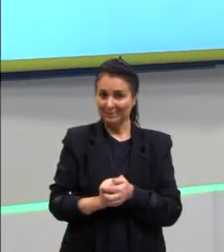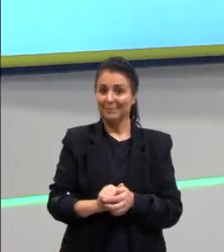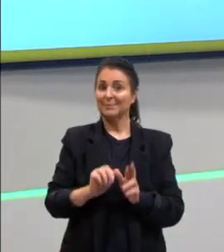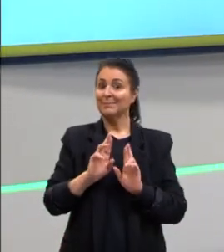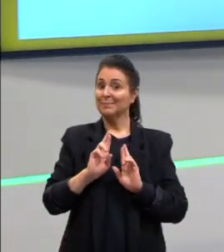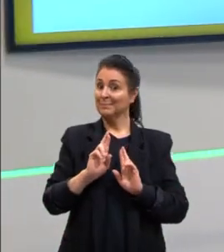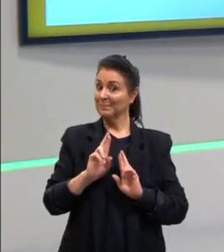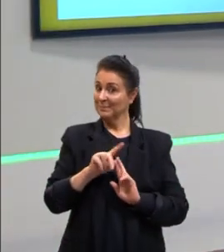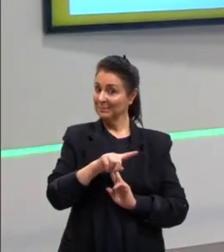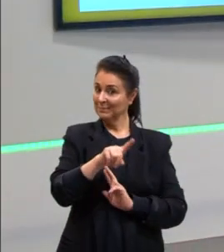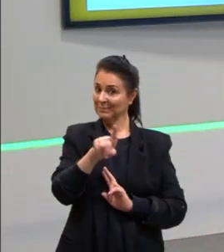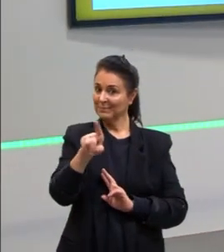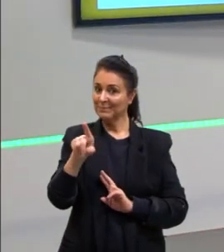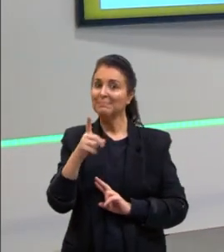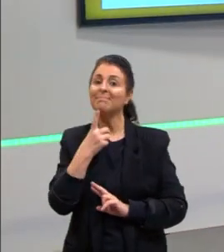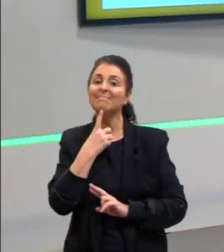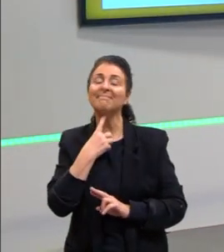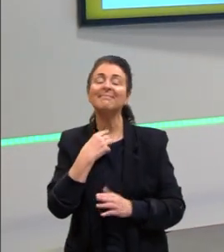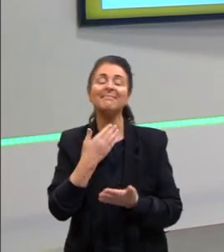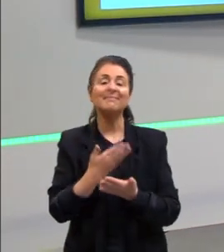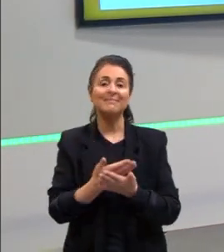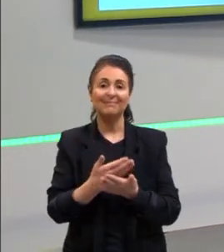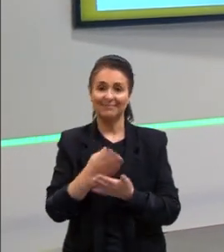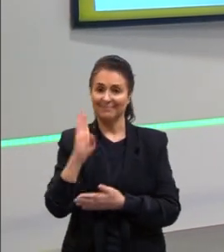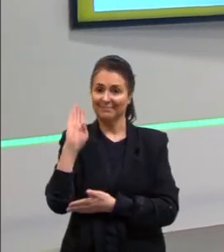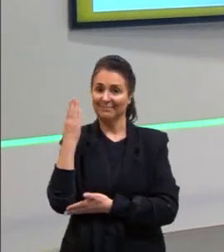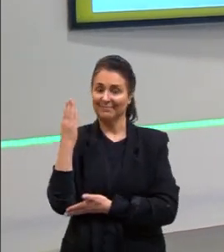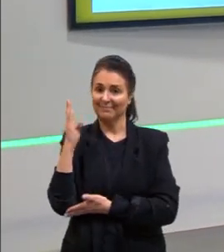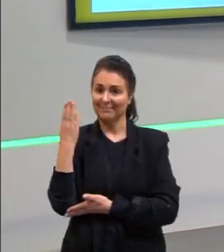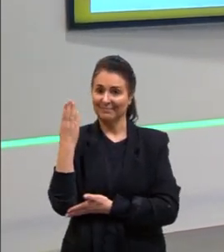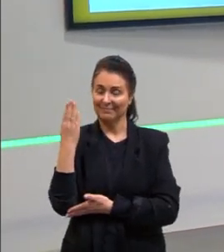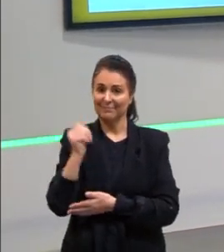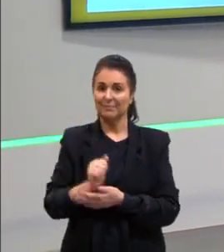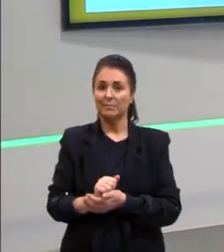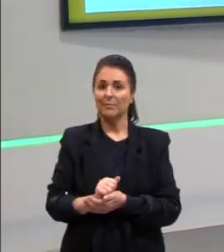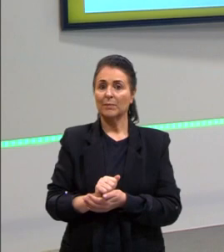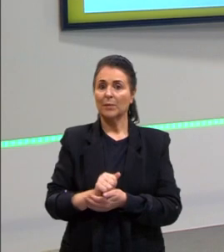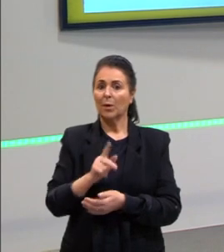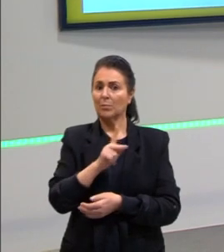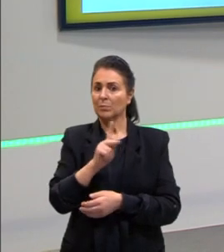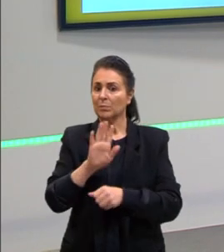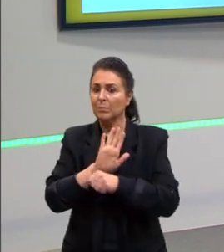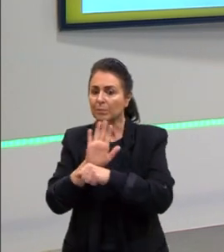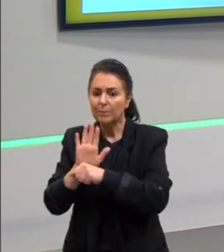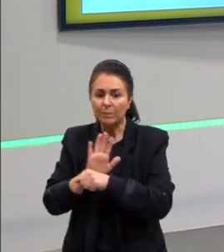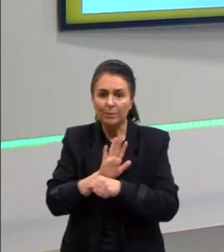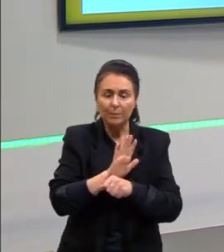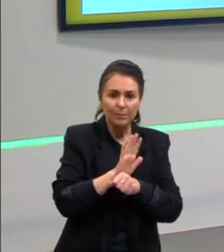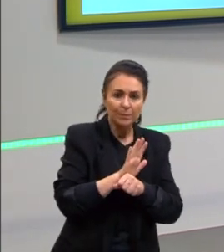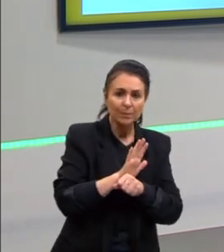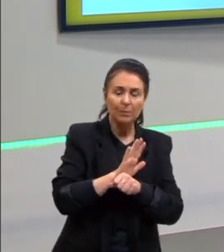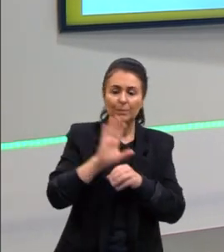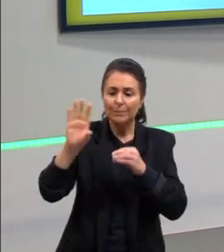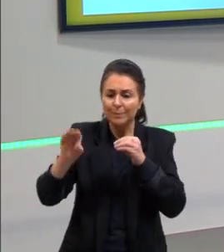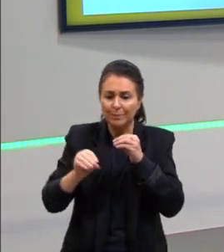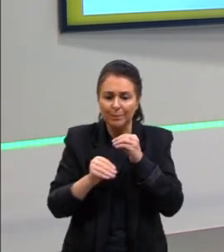Espero que vocês tenham gostado da aula. Espero que eu tenha ajudado a acrescentar